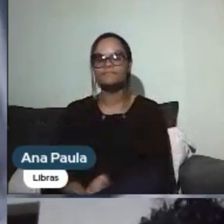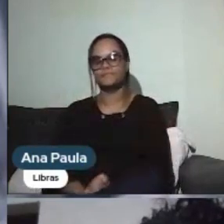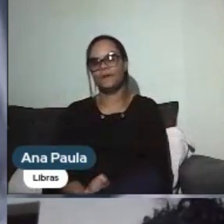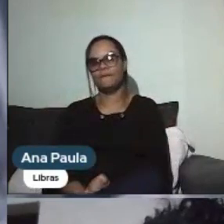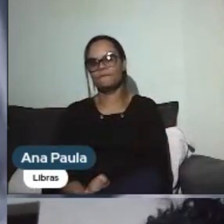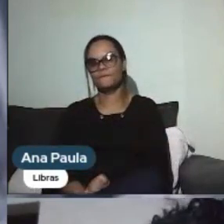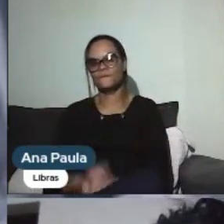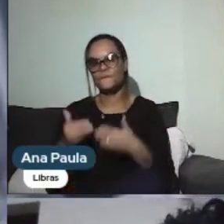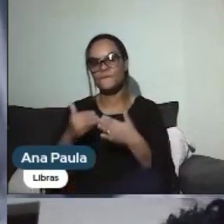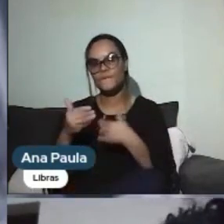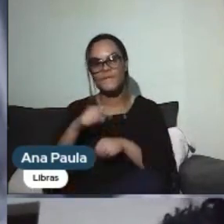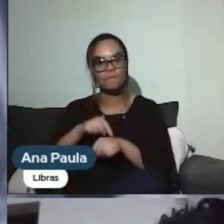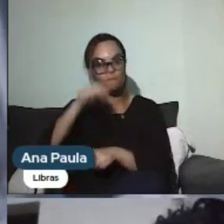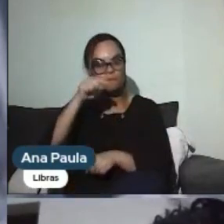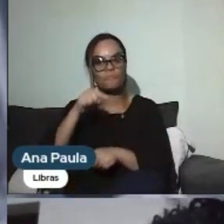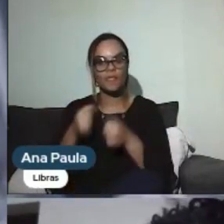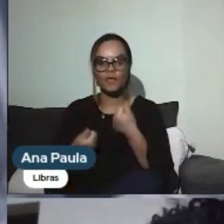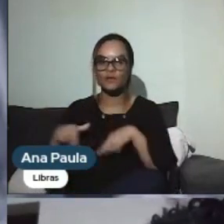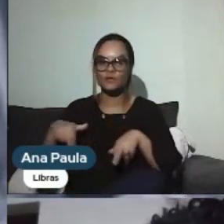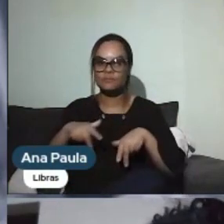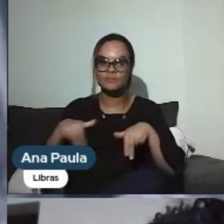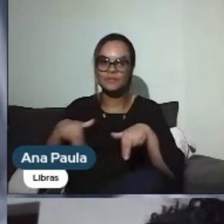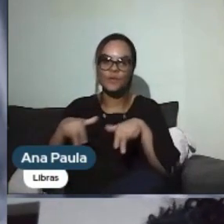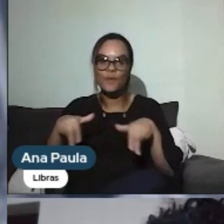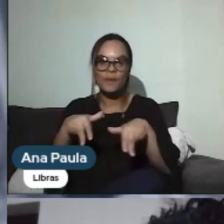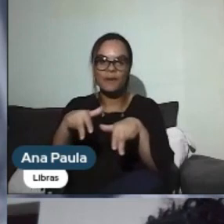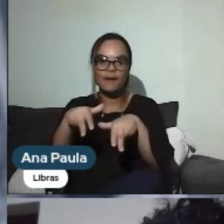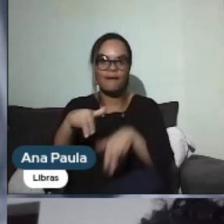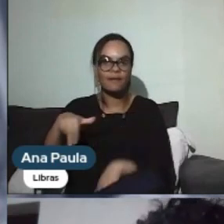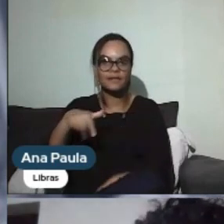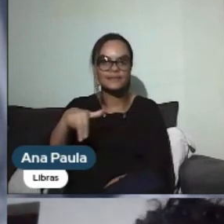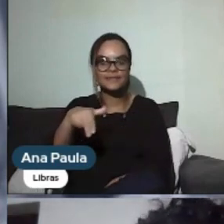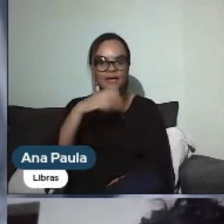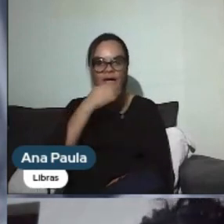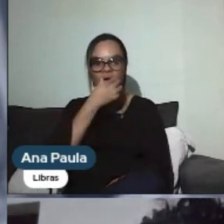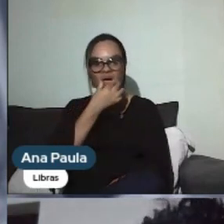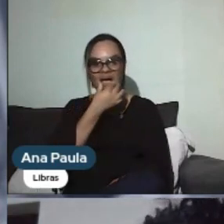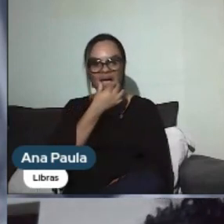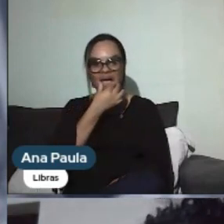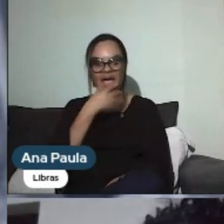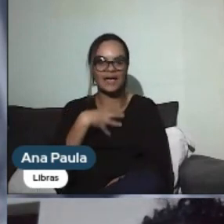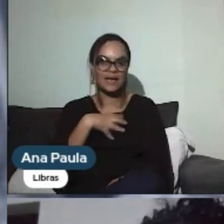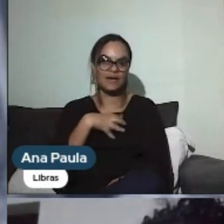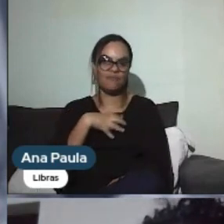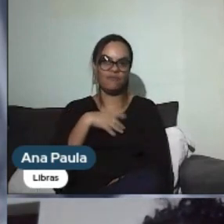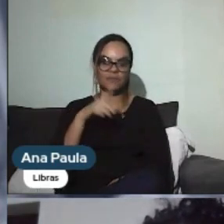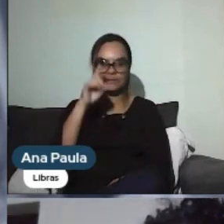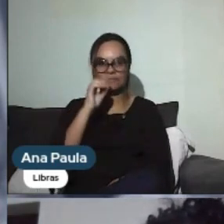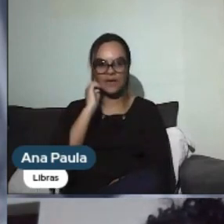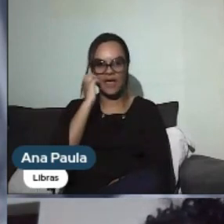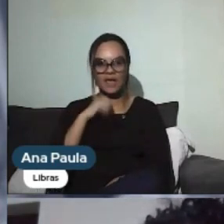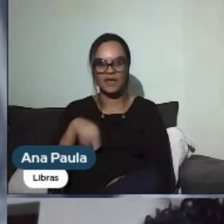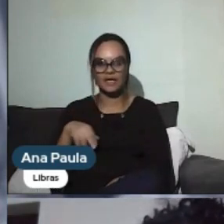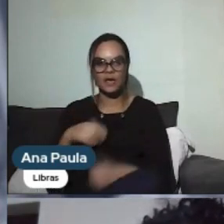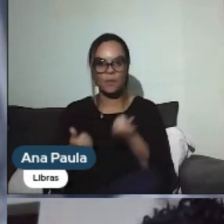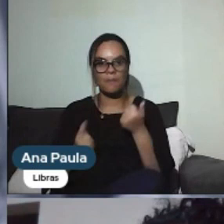A partir desse momento, eu continuei caminhando, mas, assim, nem... Não foi nem de forma rotineira, né? Mas começar a atividade